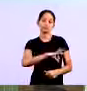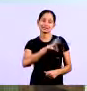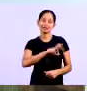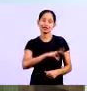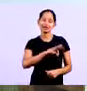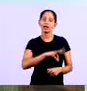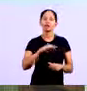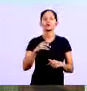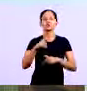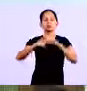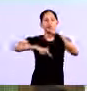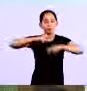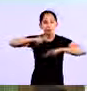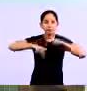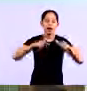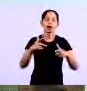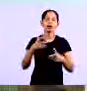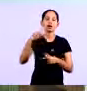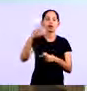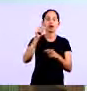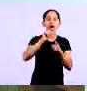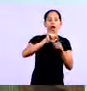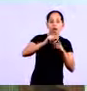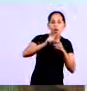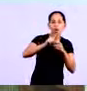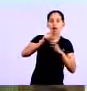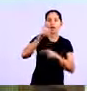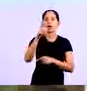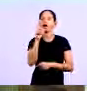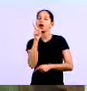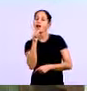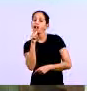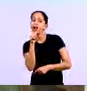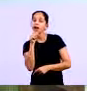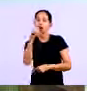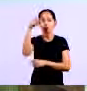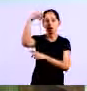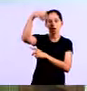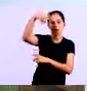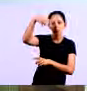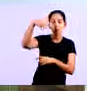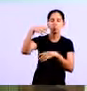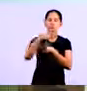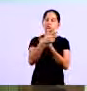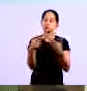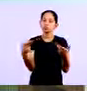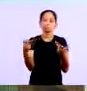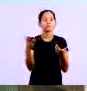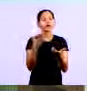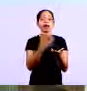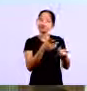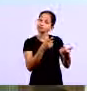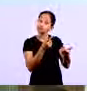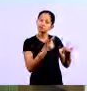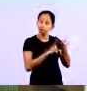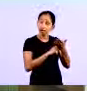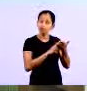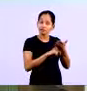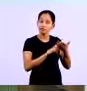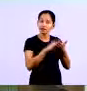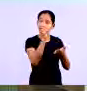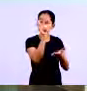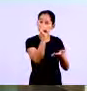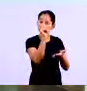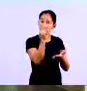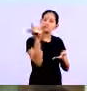final do mês você tem conta de luz você tem aluguel você tem água você tem impostos e o seu controle de caixa vai lhe dar nessa condição de você tá avaliando se